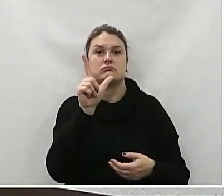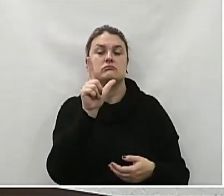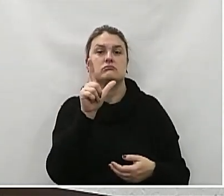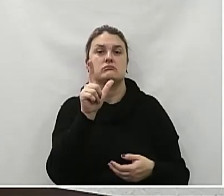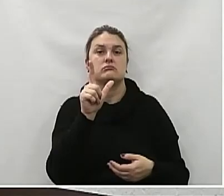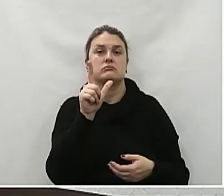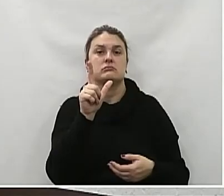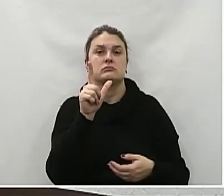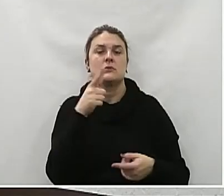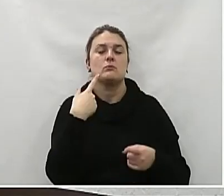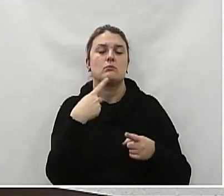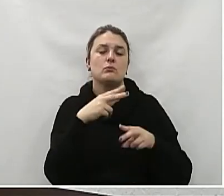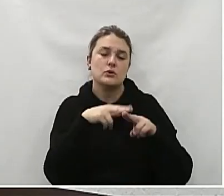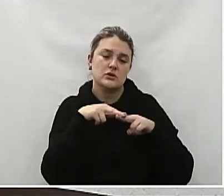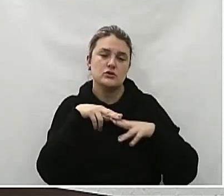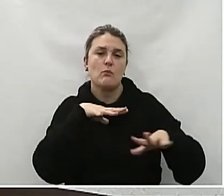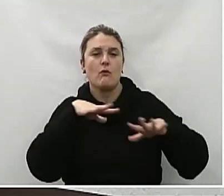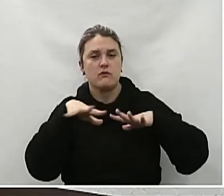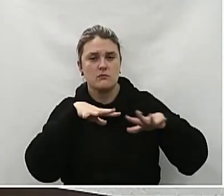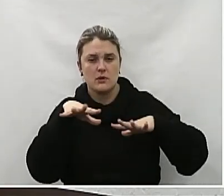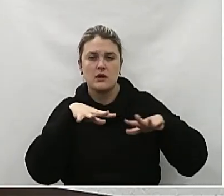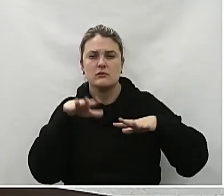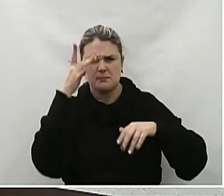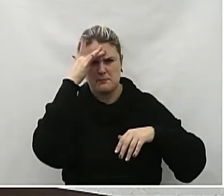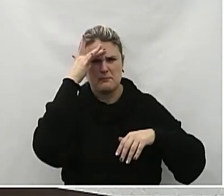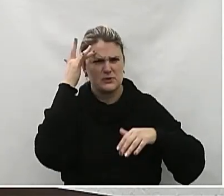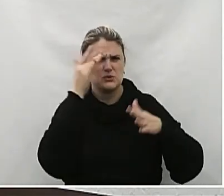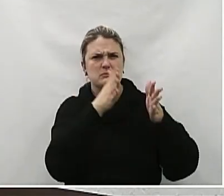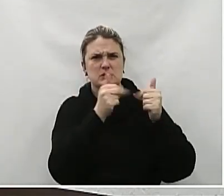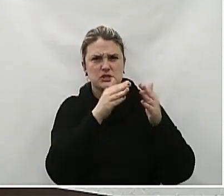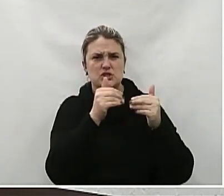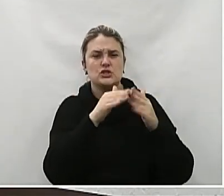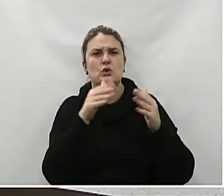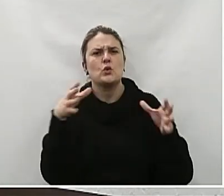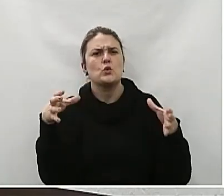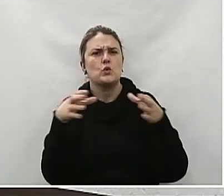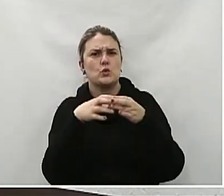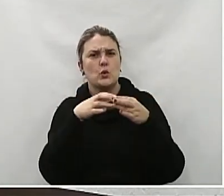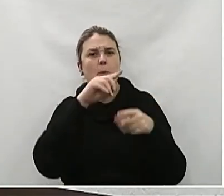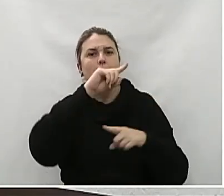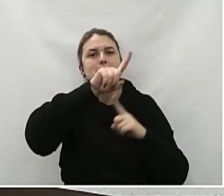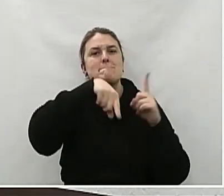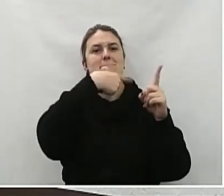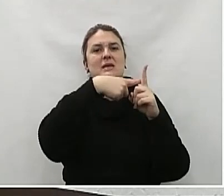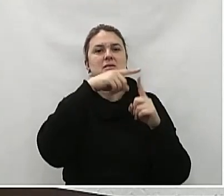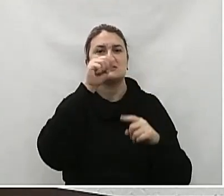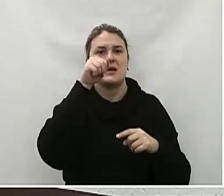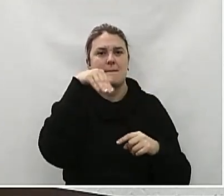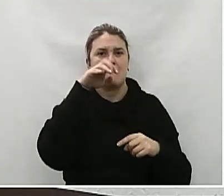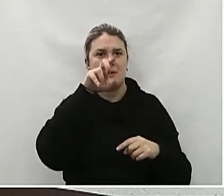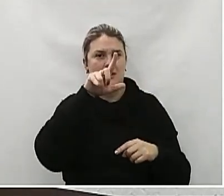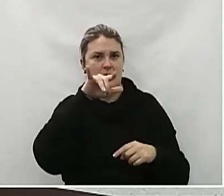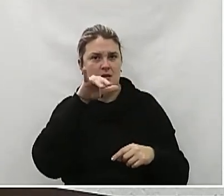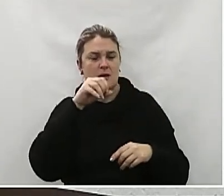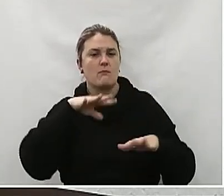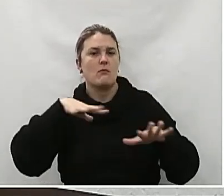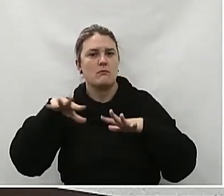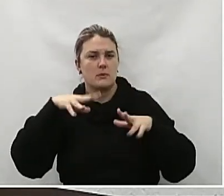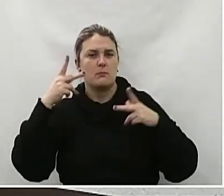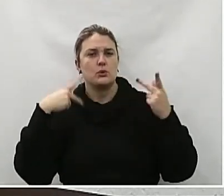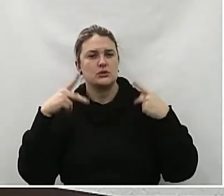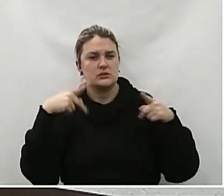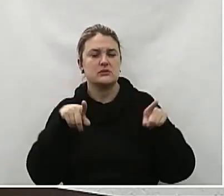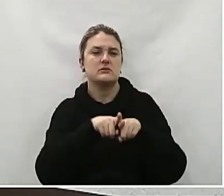Agraciados como movimento popular, camélias Movimento político e o movimento